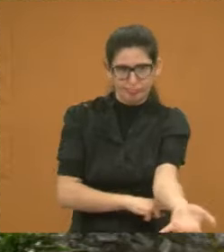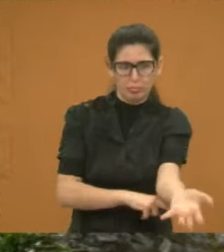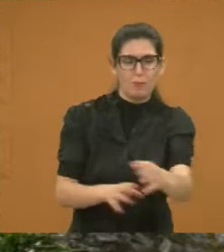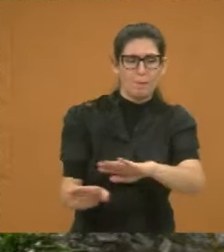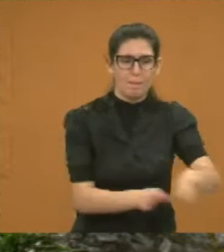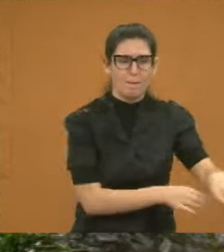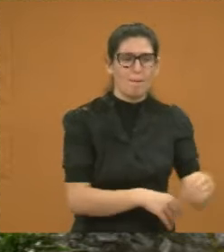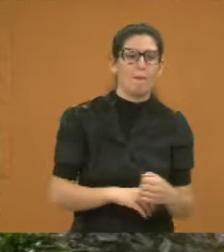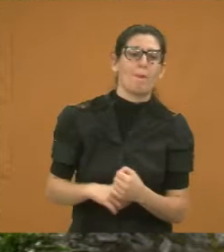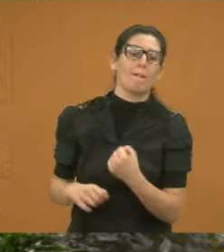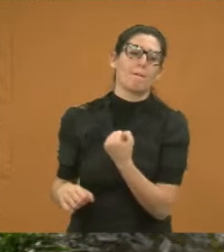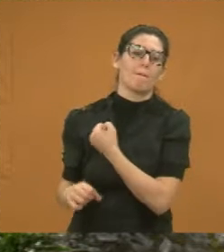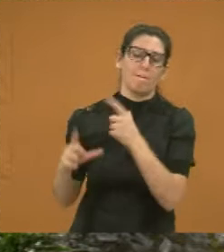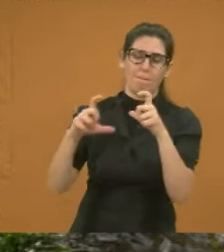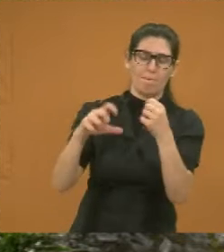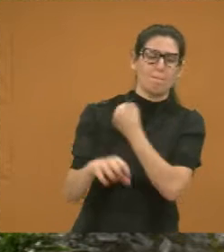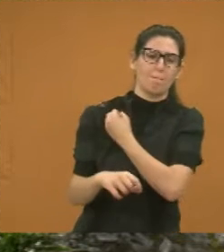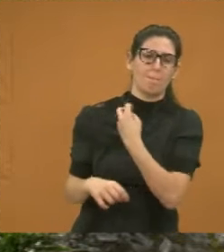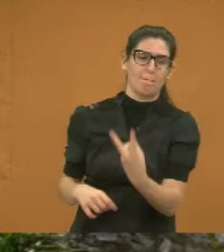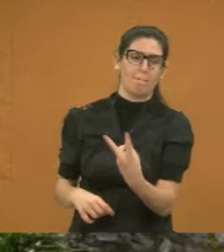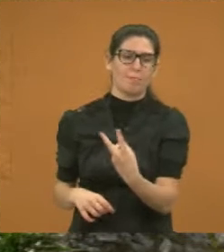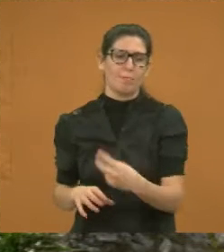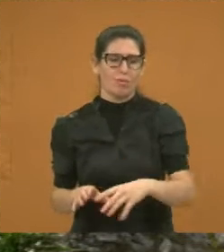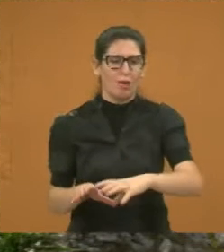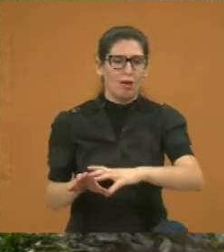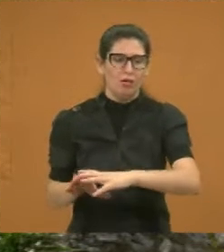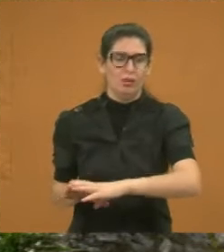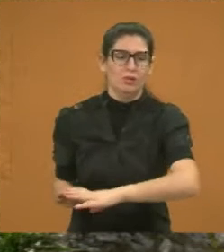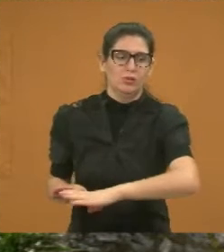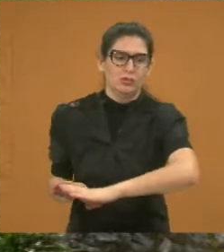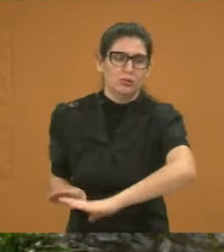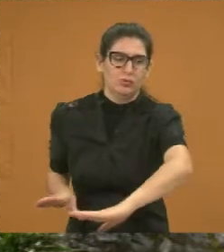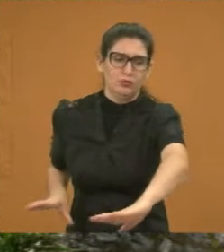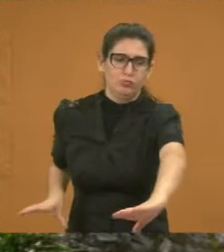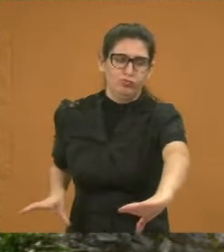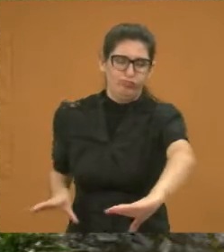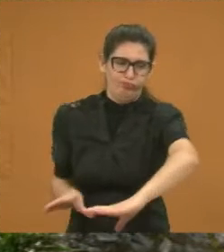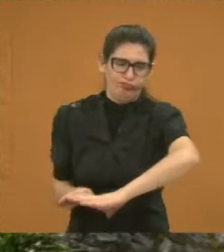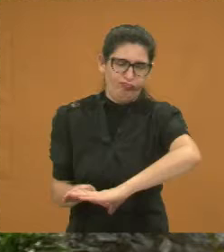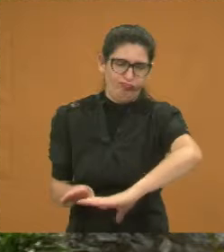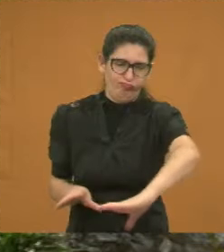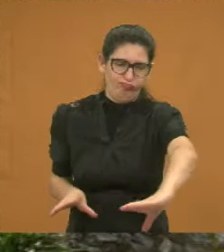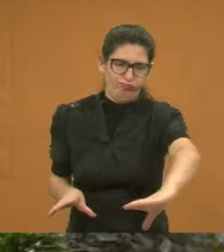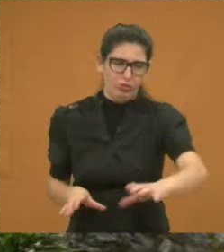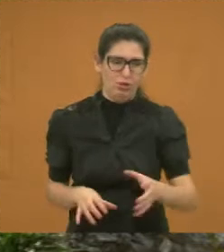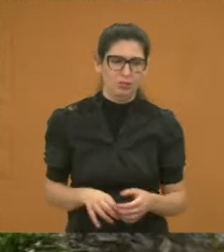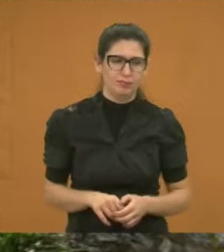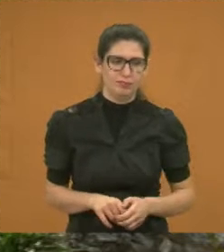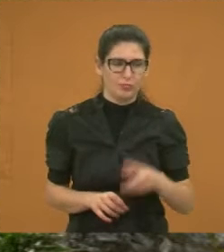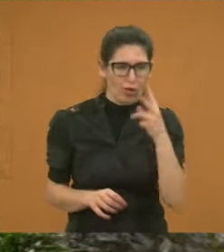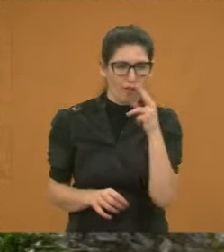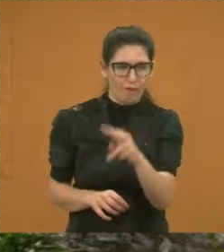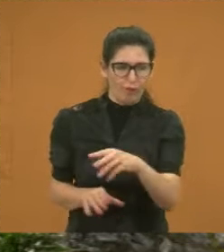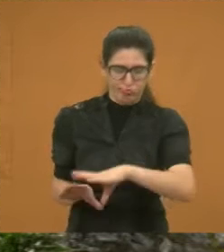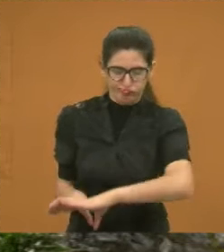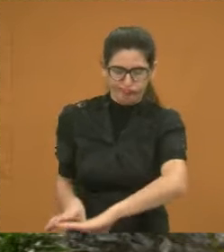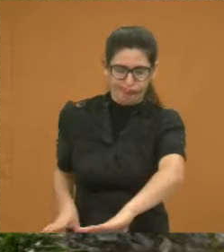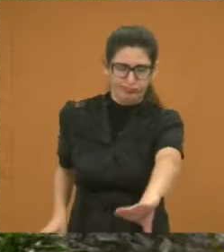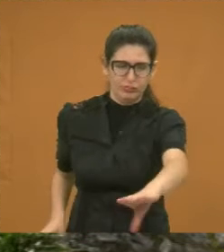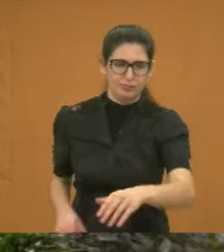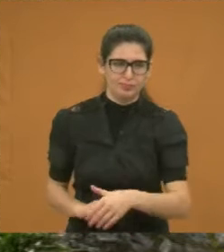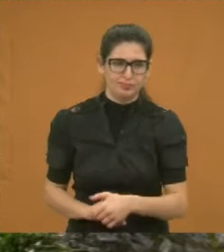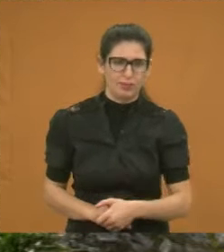É valetão no bairro Jardim Santa Maria. Olha o valetão como é que está. E ali,